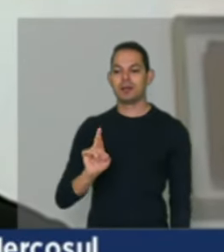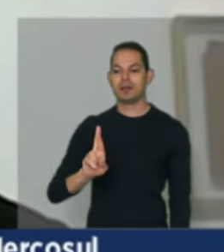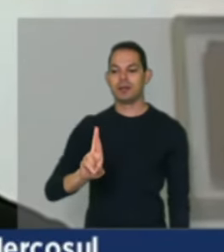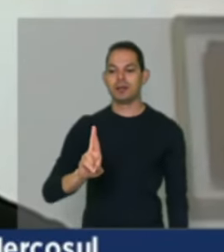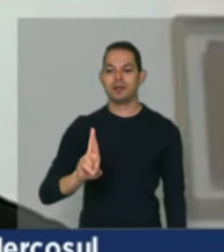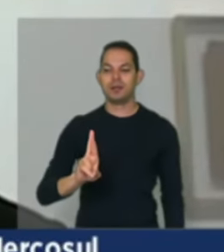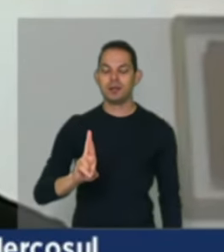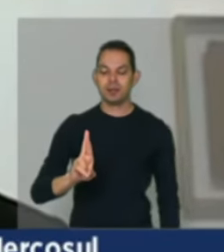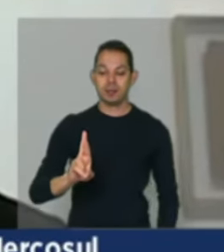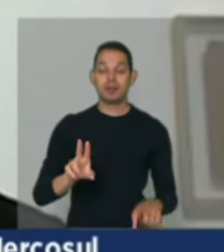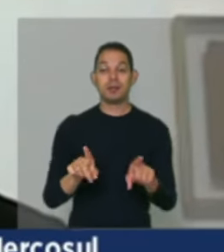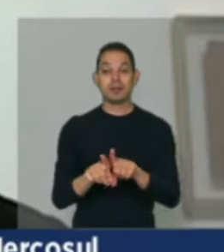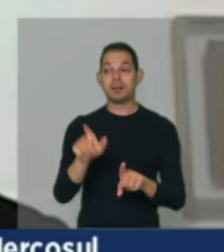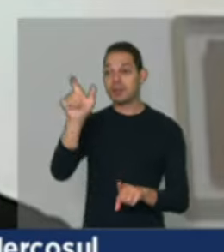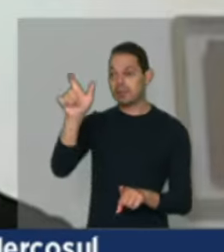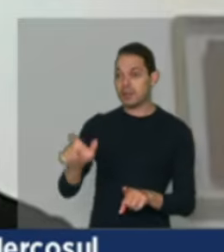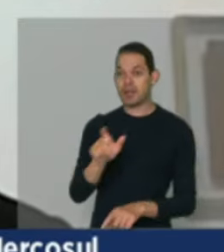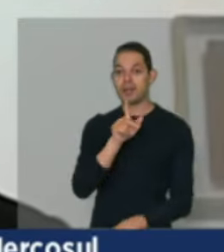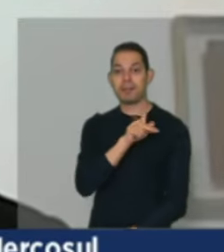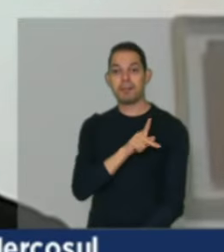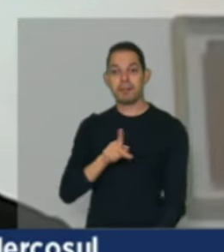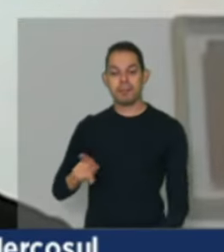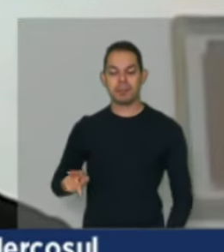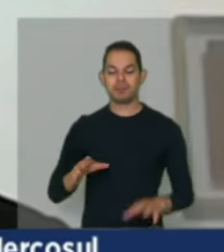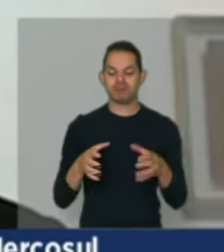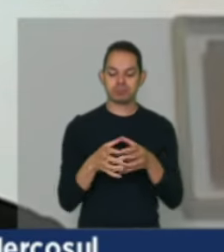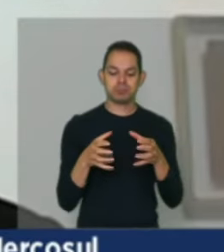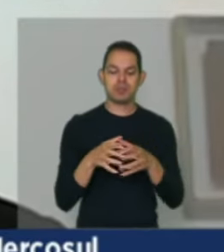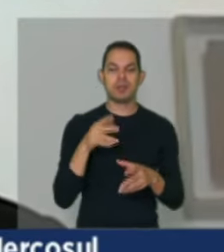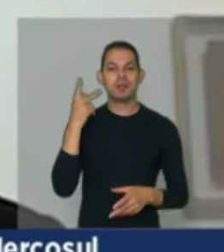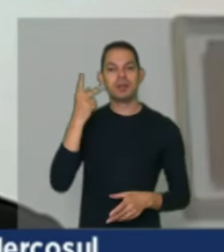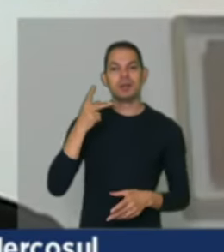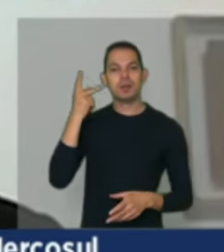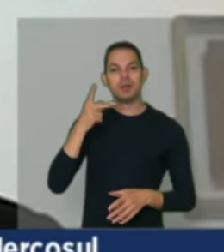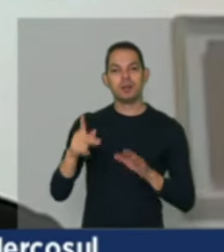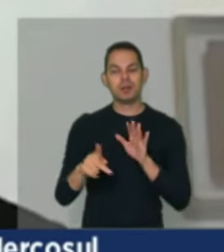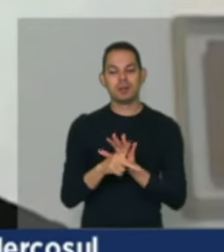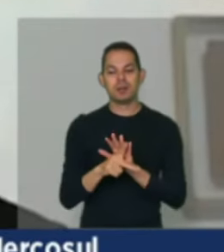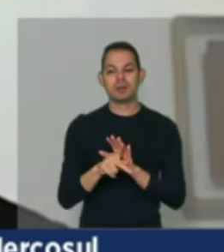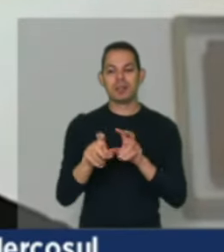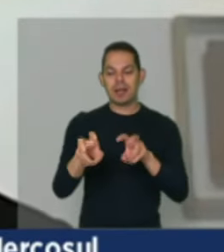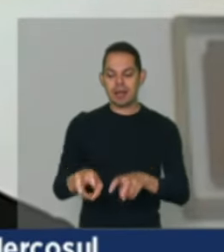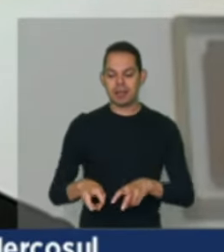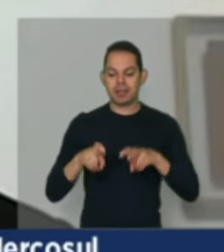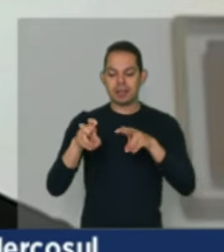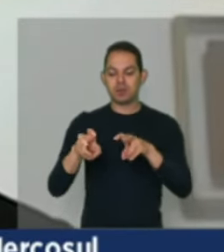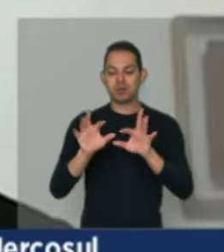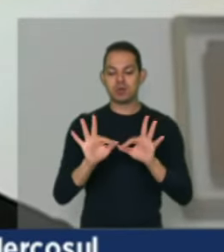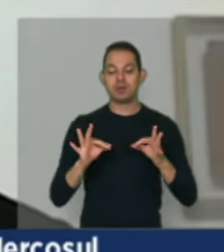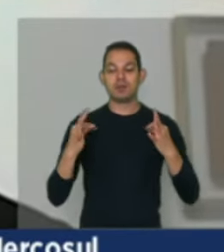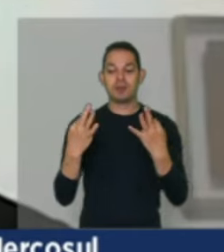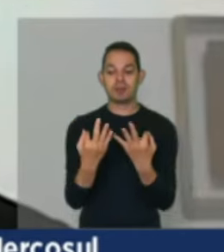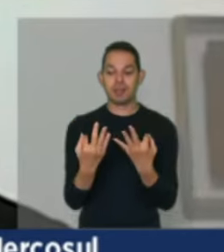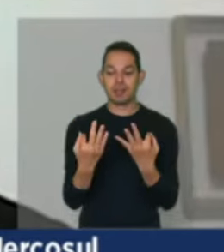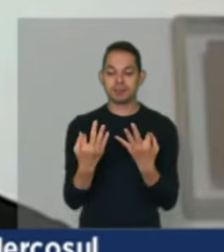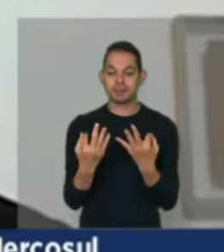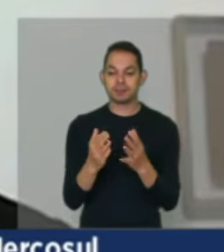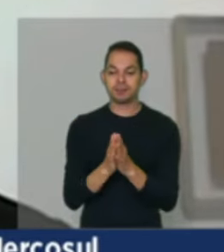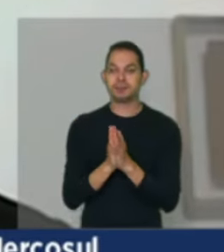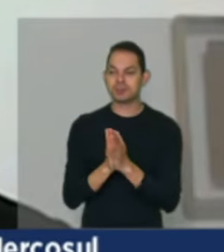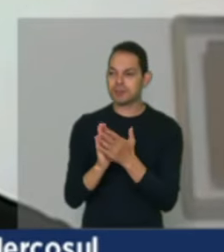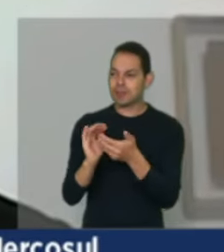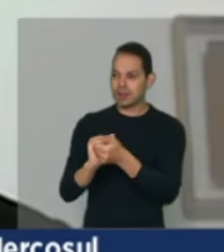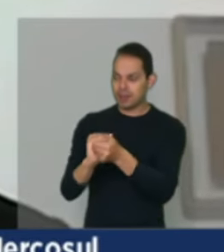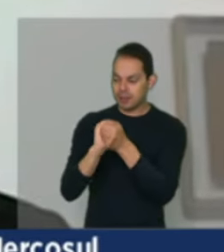preside a Frente Parlamentar da Agricultura Familiar. Permite-me saudar